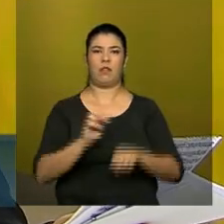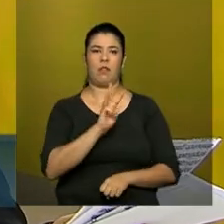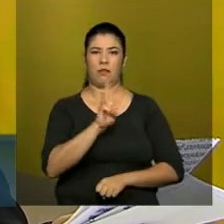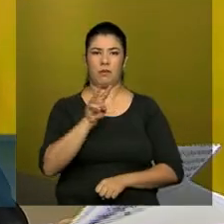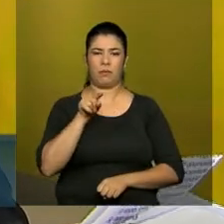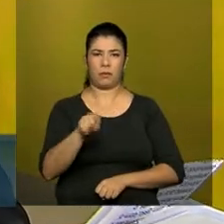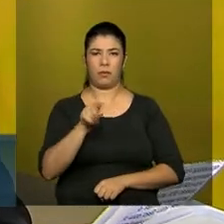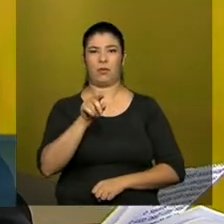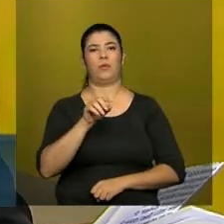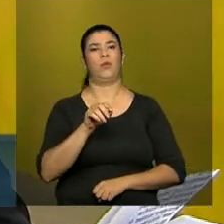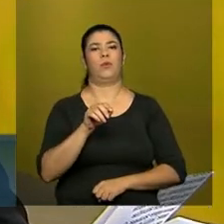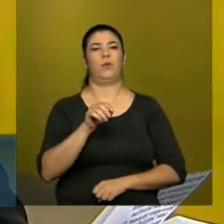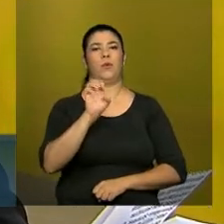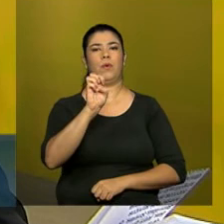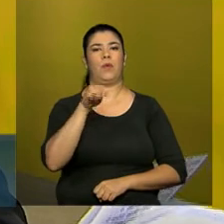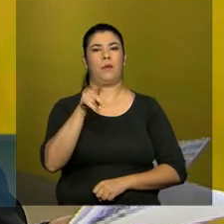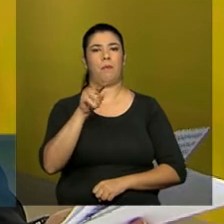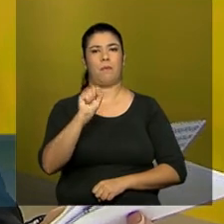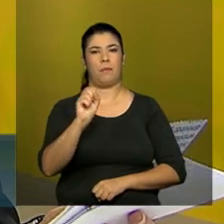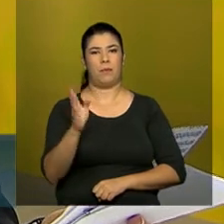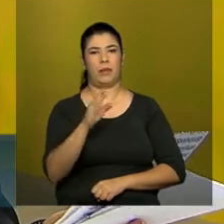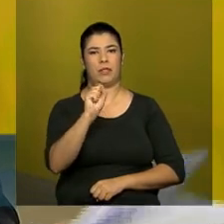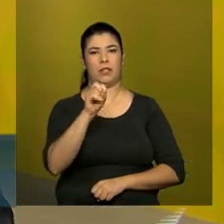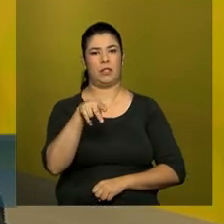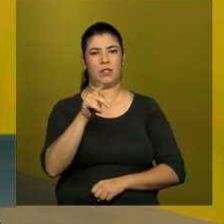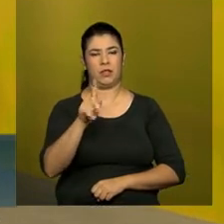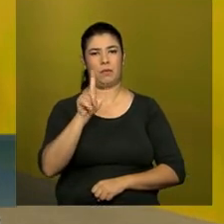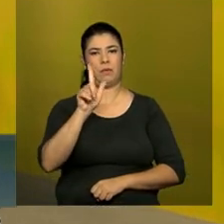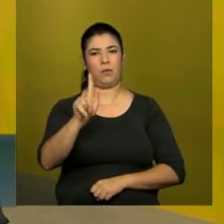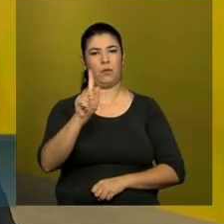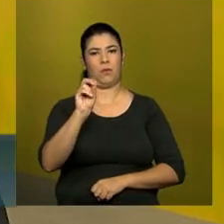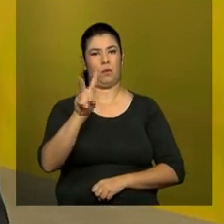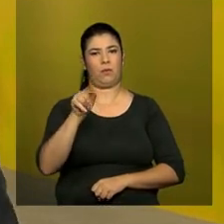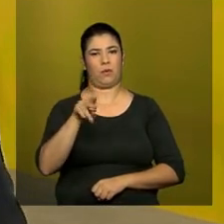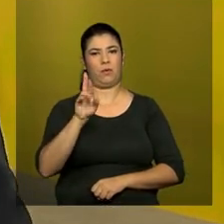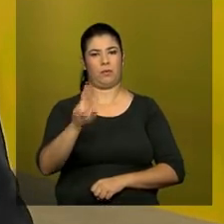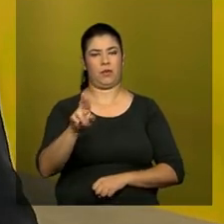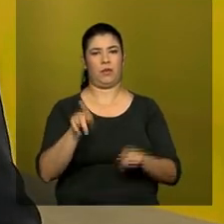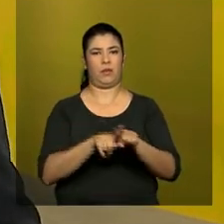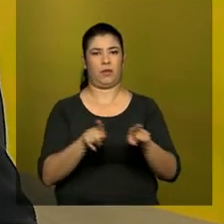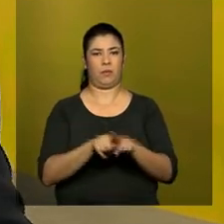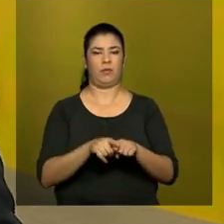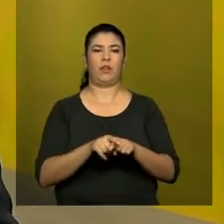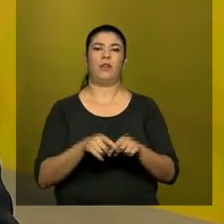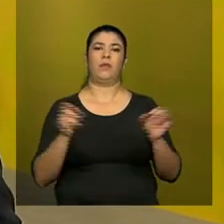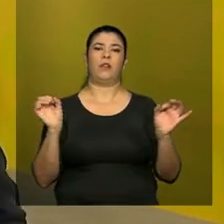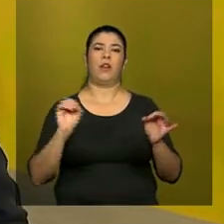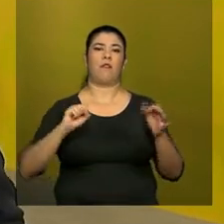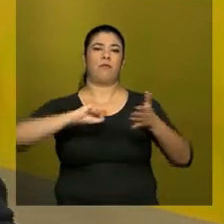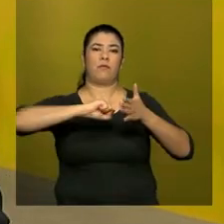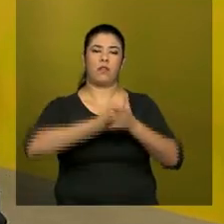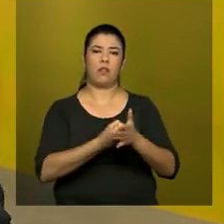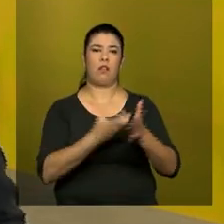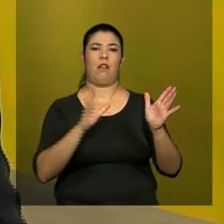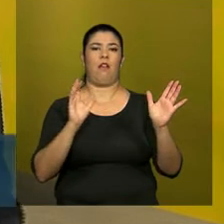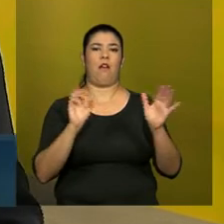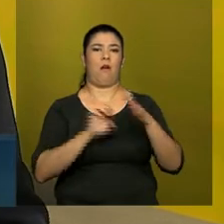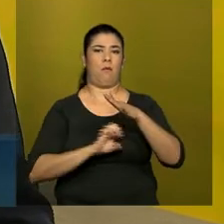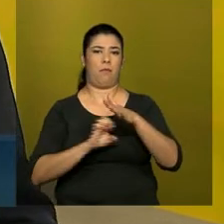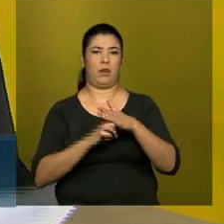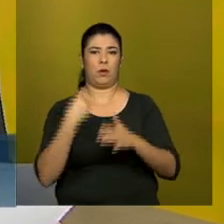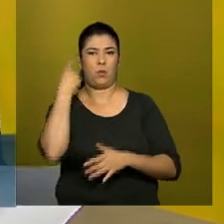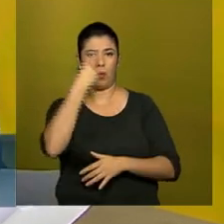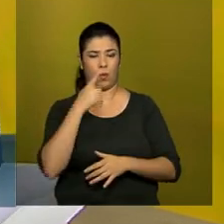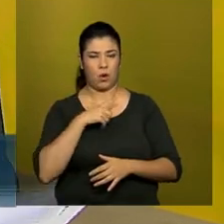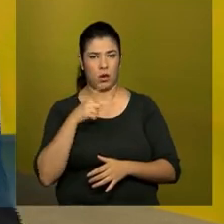.empresasimples.gov.br. O encerramento de uma empresa na hora foi possível após a